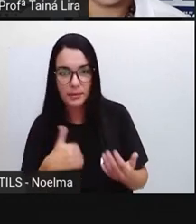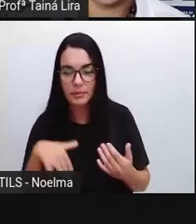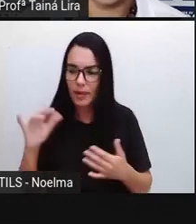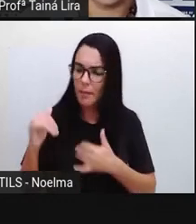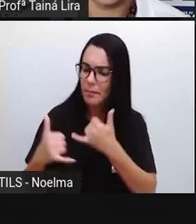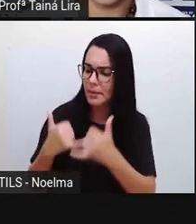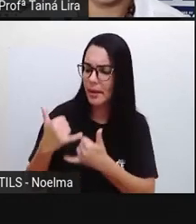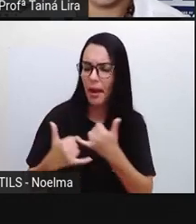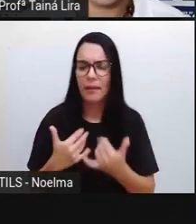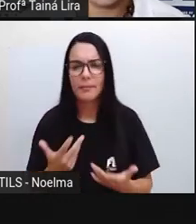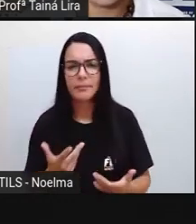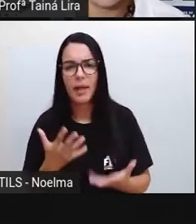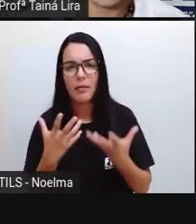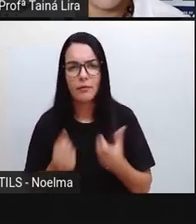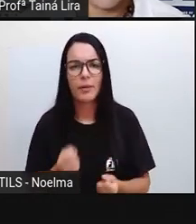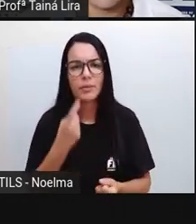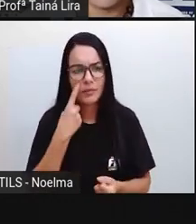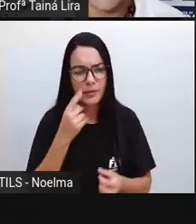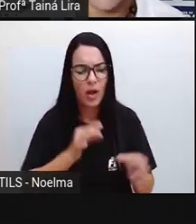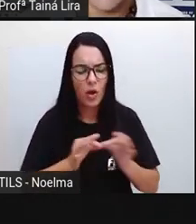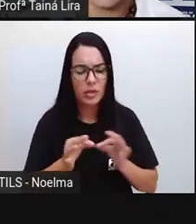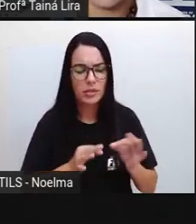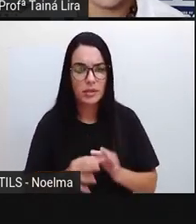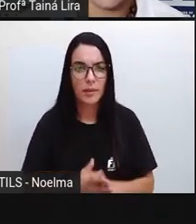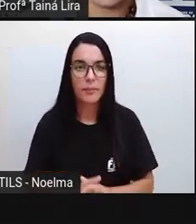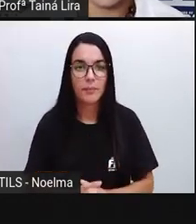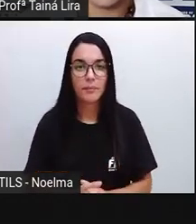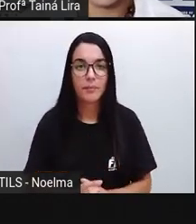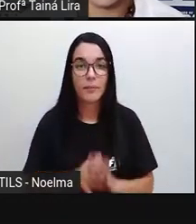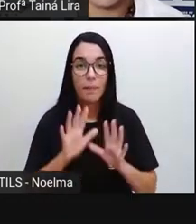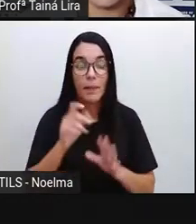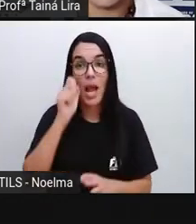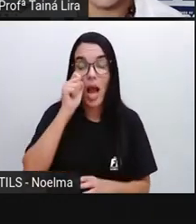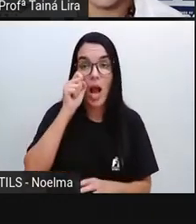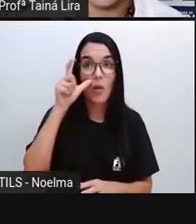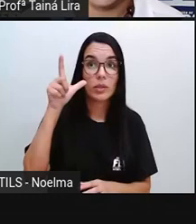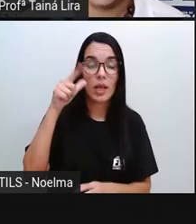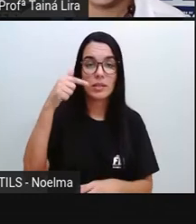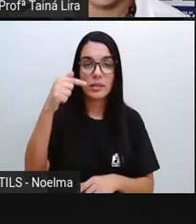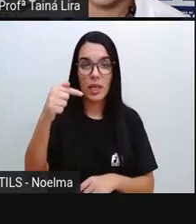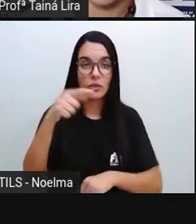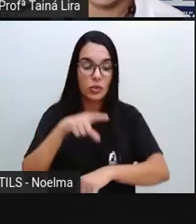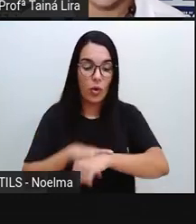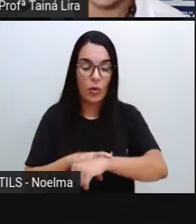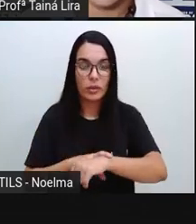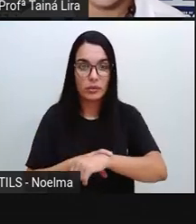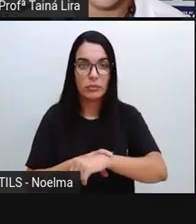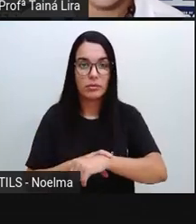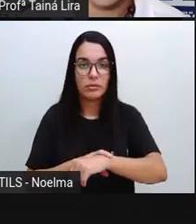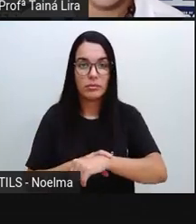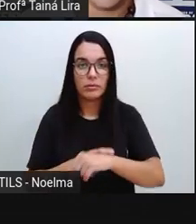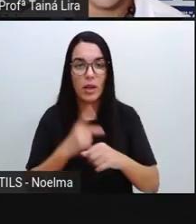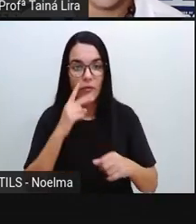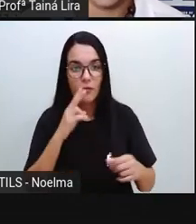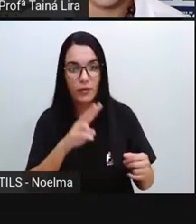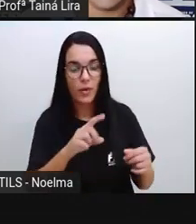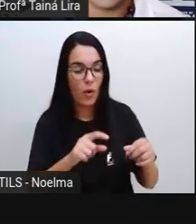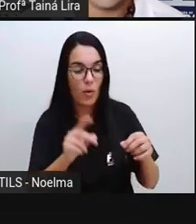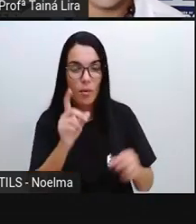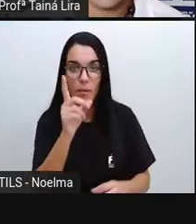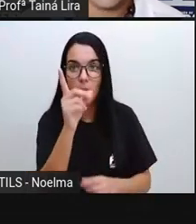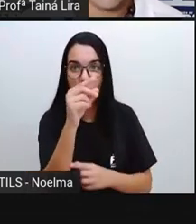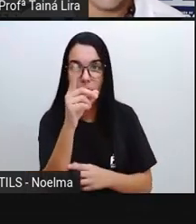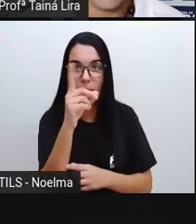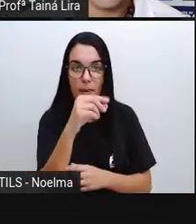praça. Então, vamos ajudar ela a se organizar, acordar às sete da manhã. Então, olha lá o relógio